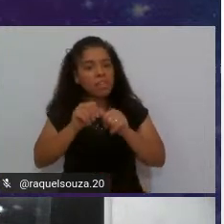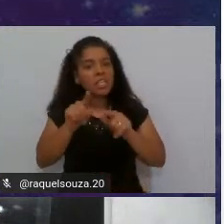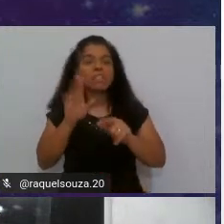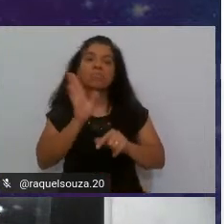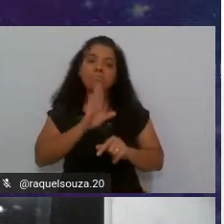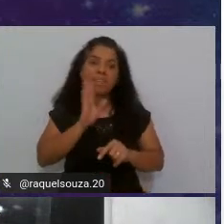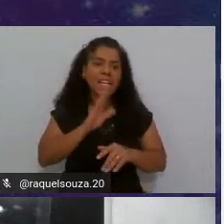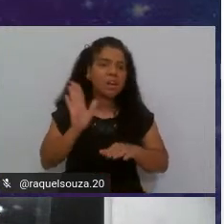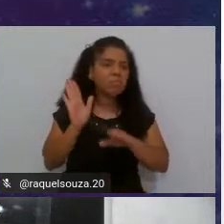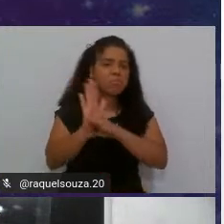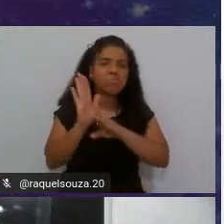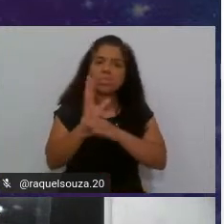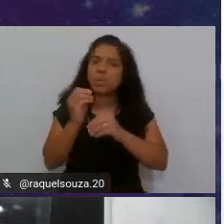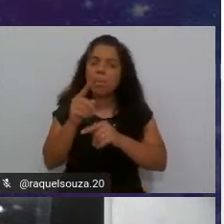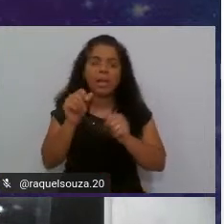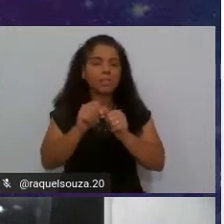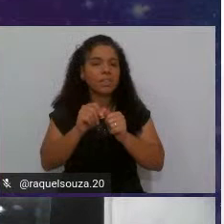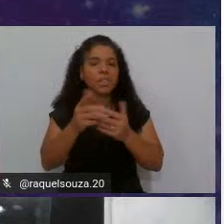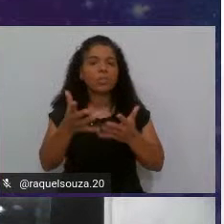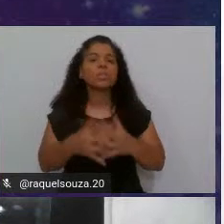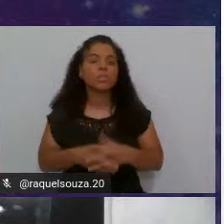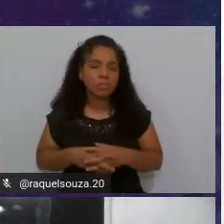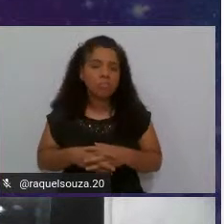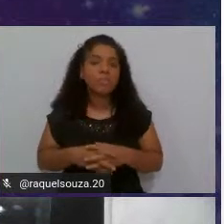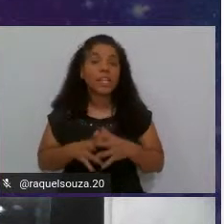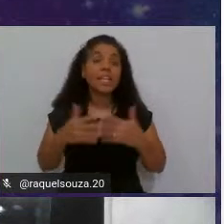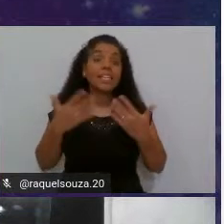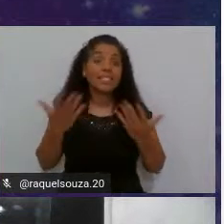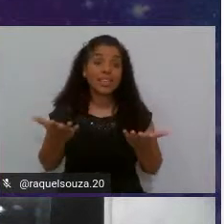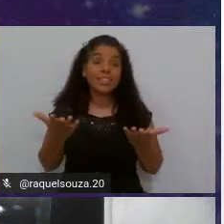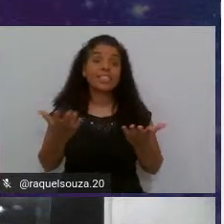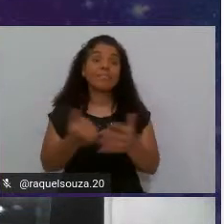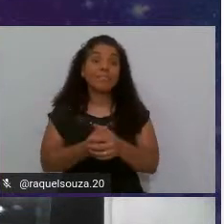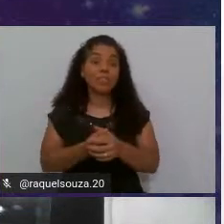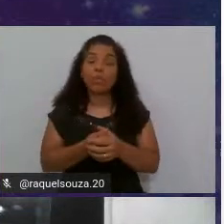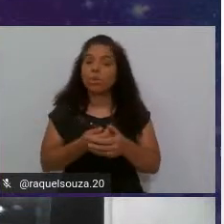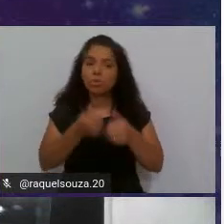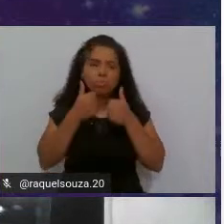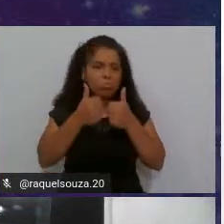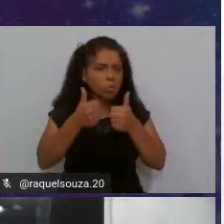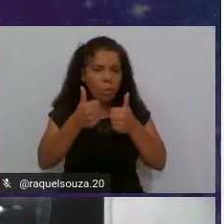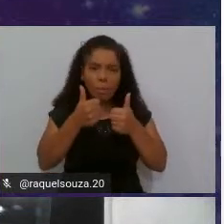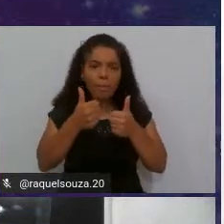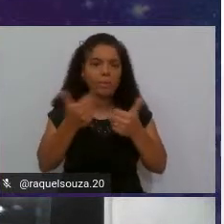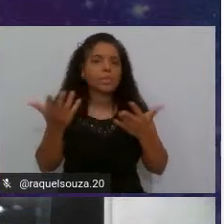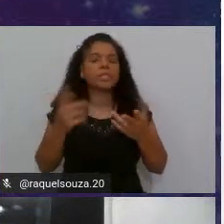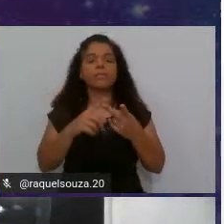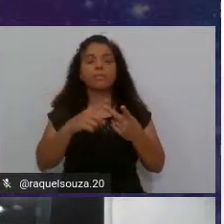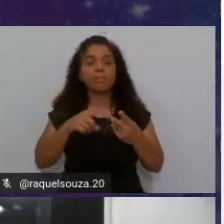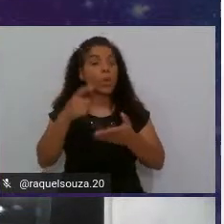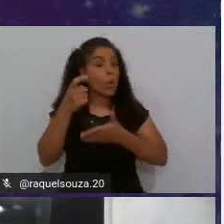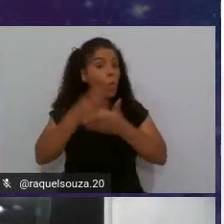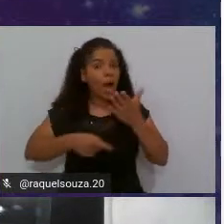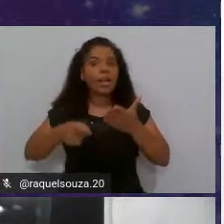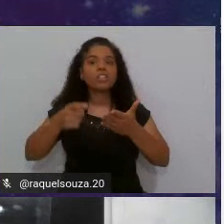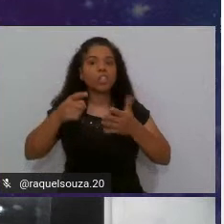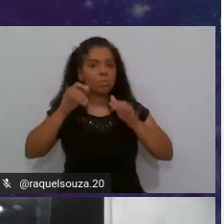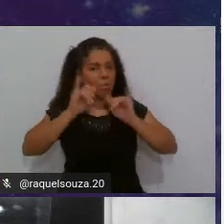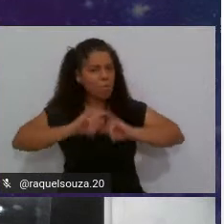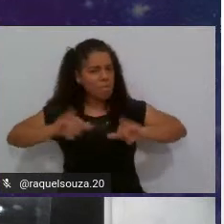contribuem demais fazendo isso. Então, assim, foi super positivo, o artigo deu uma repercussão,